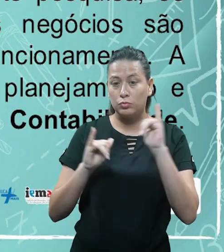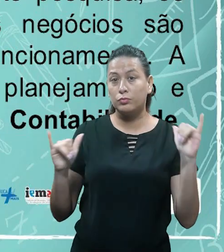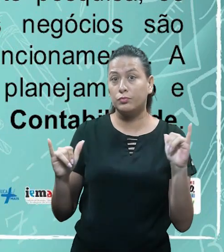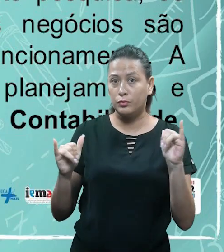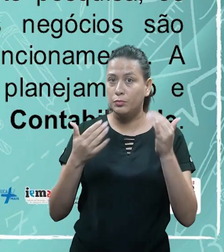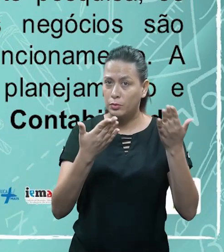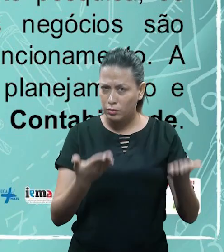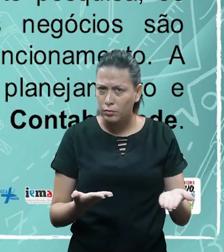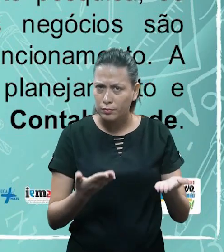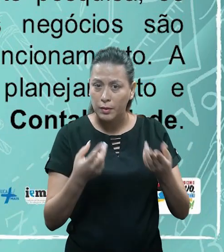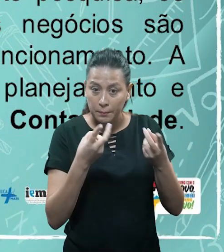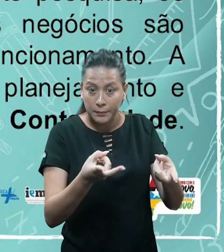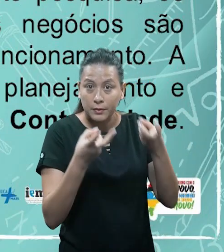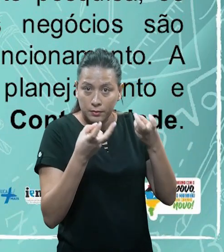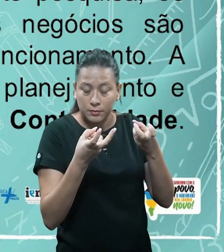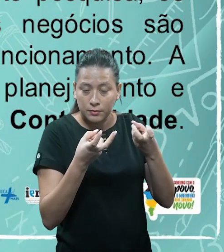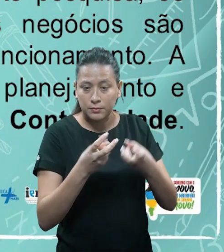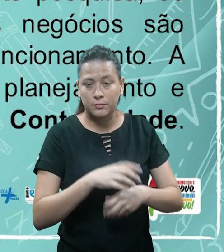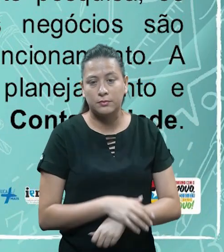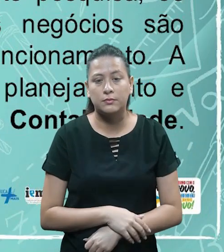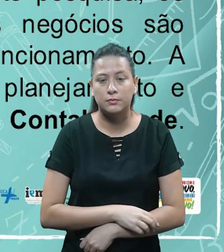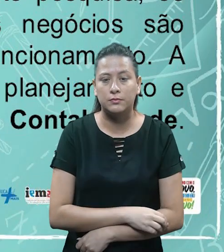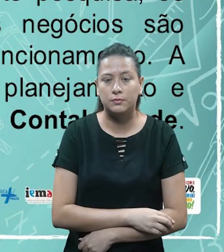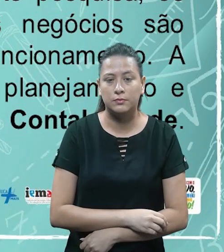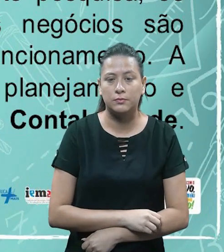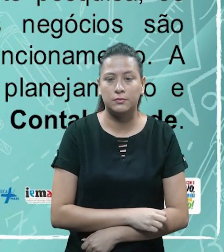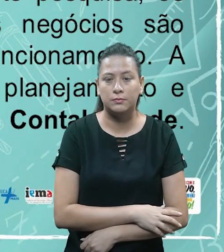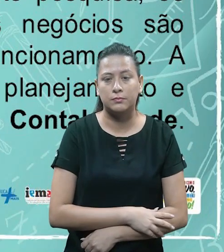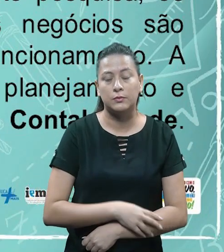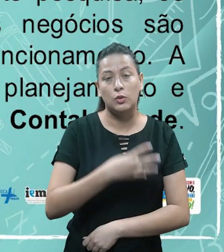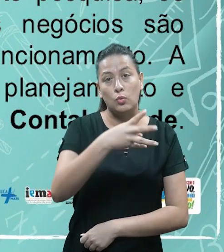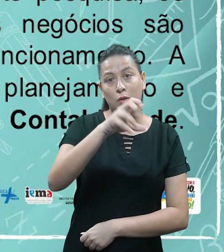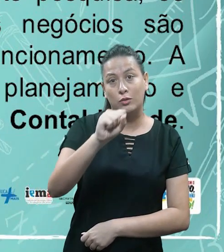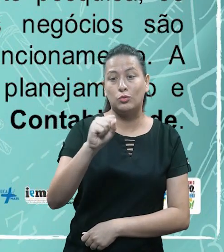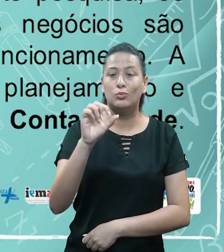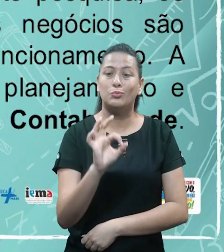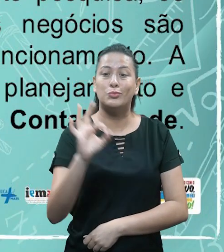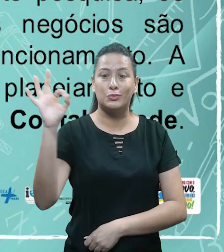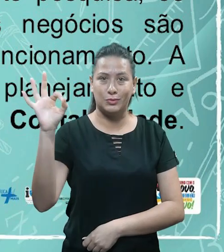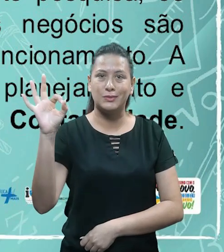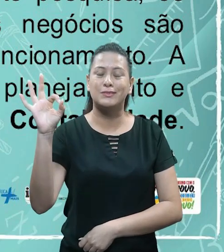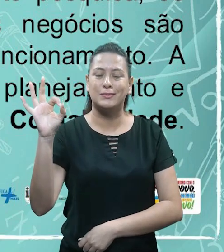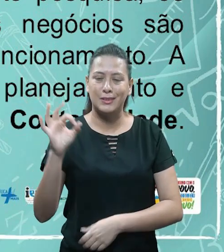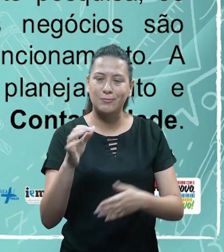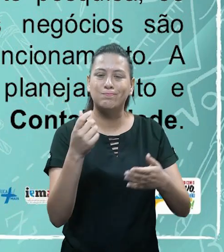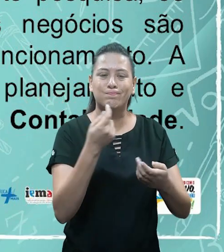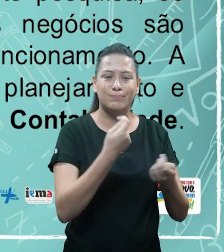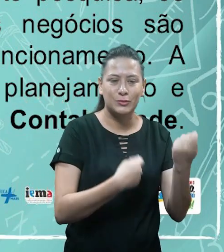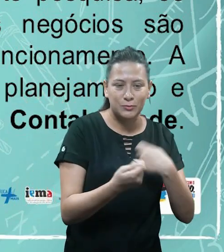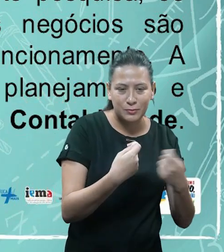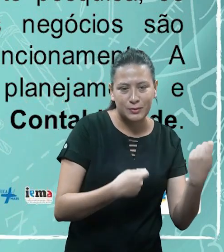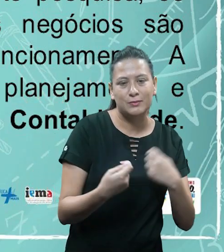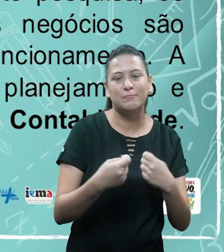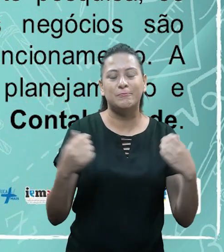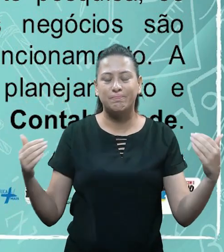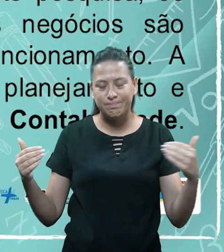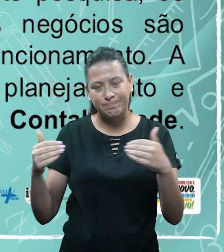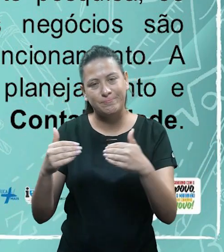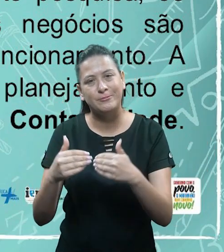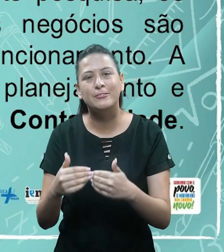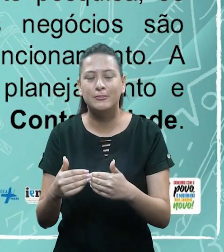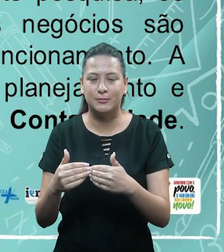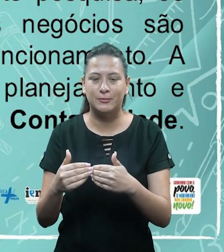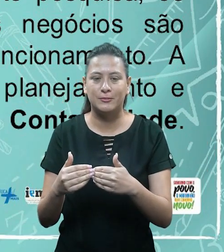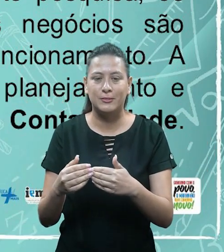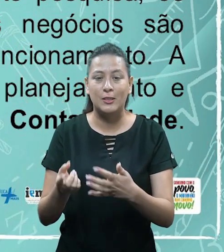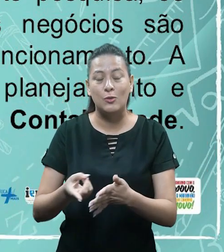cerca... Olha o dado, pessoal, como é alto. Apontavam que cerca de 48% dos negócios são fechados antes